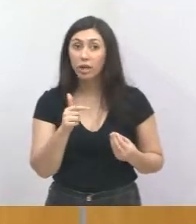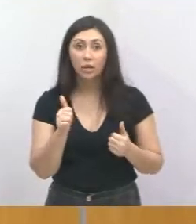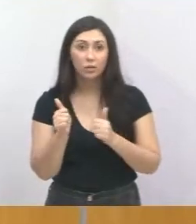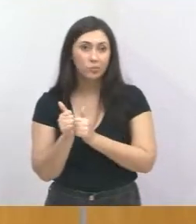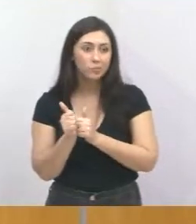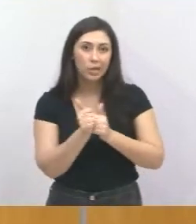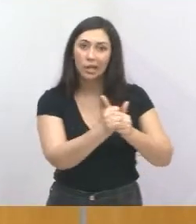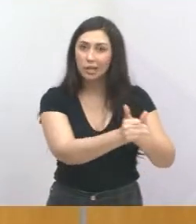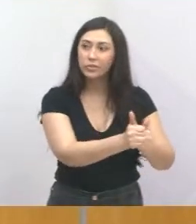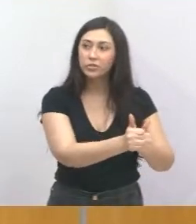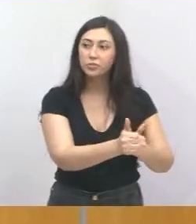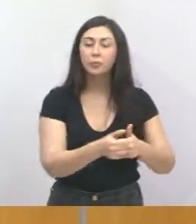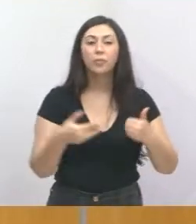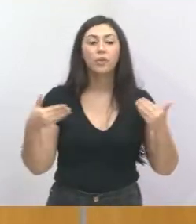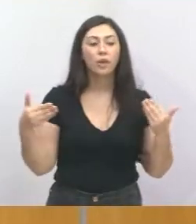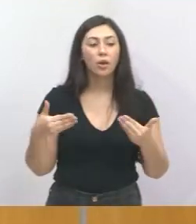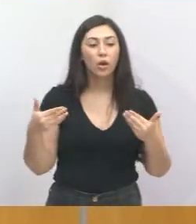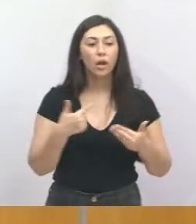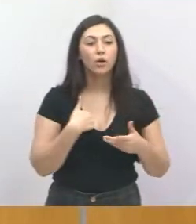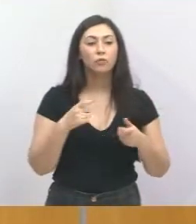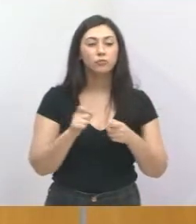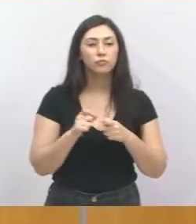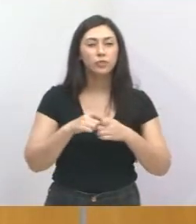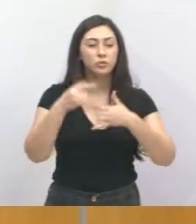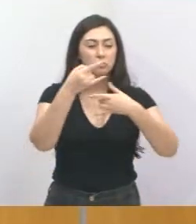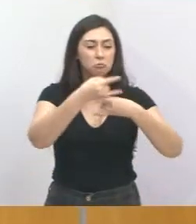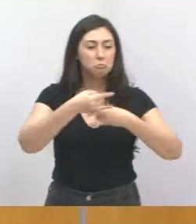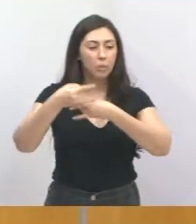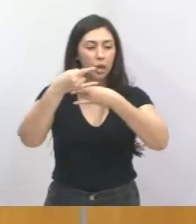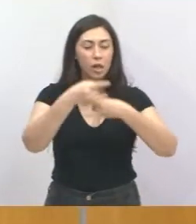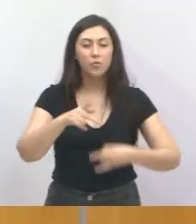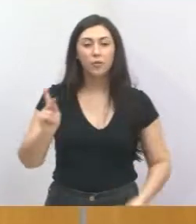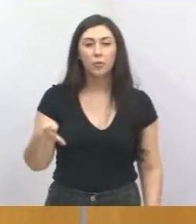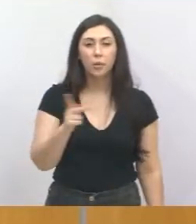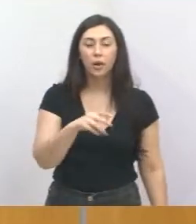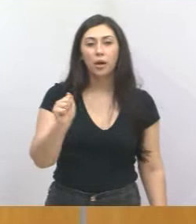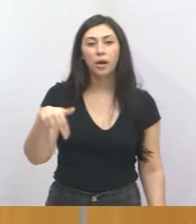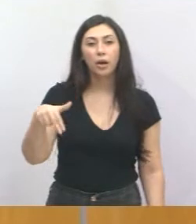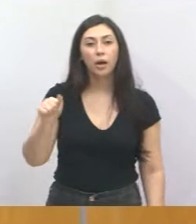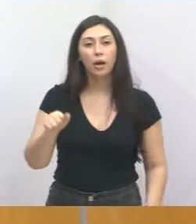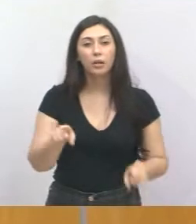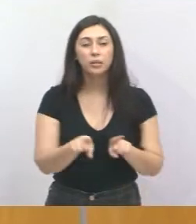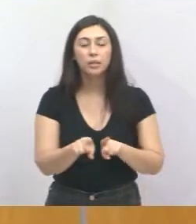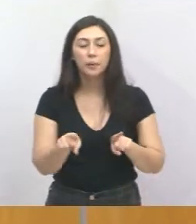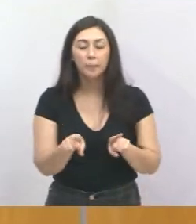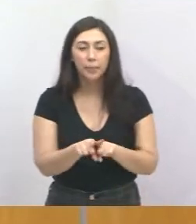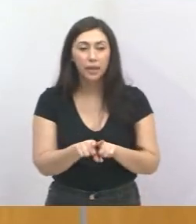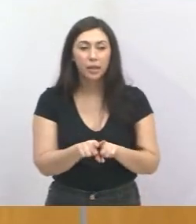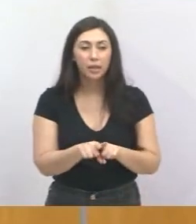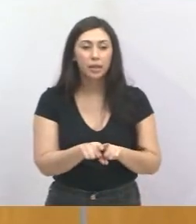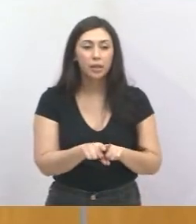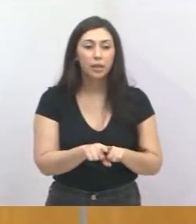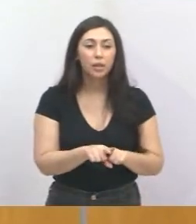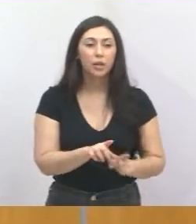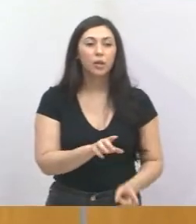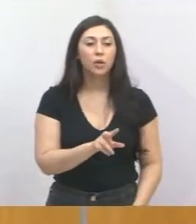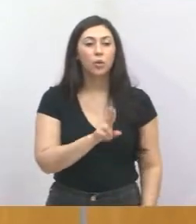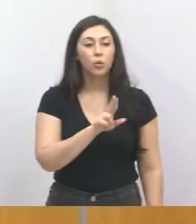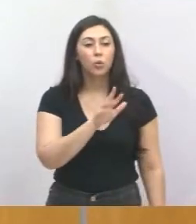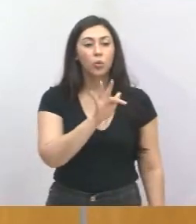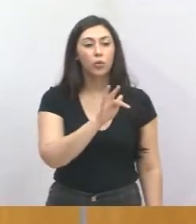fazer agora, eu fiz uma live com a professora Ana Abreu, com a doutora também da UFMG,